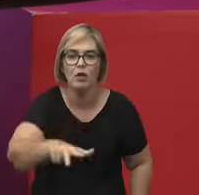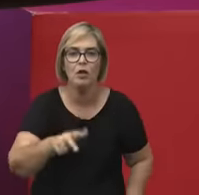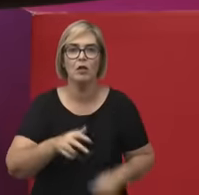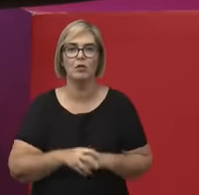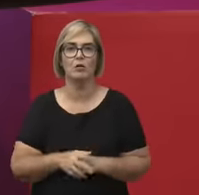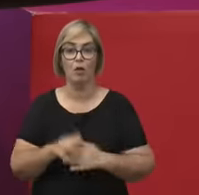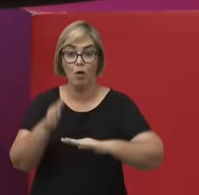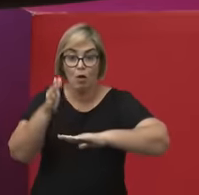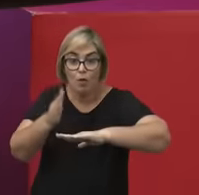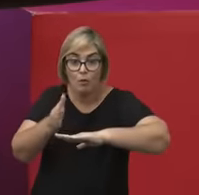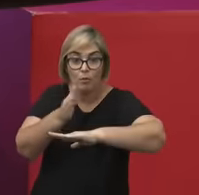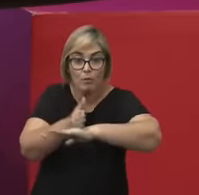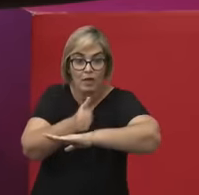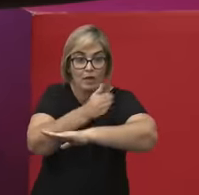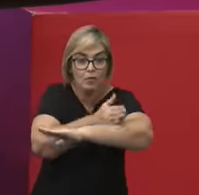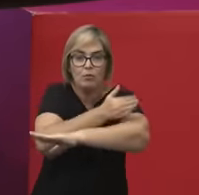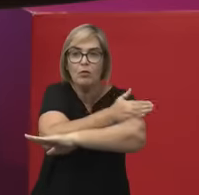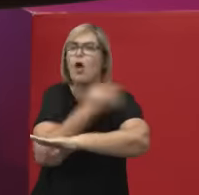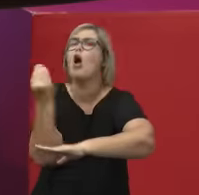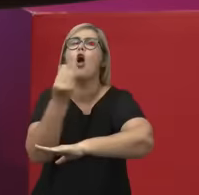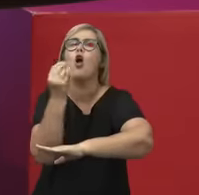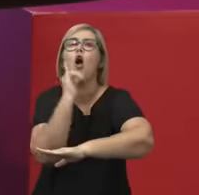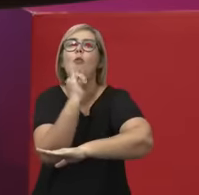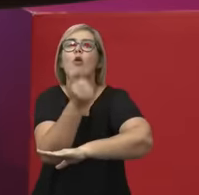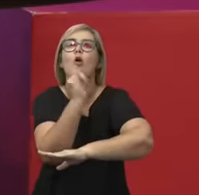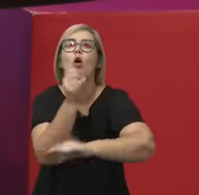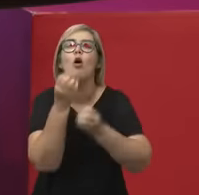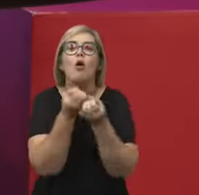a ditadura militar, por exemplo, também, enfim,